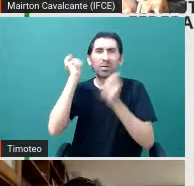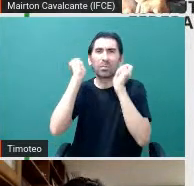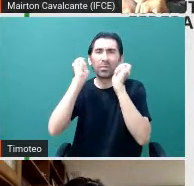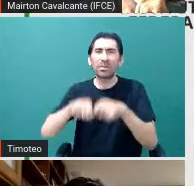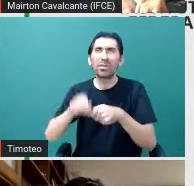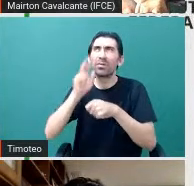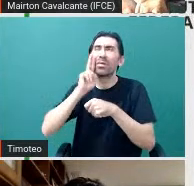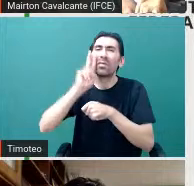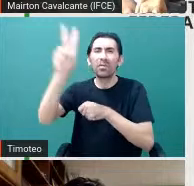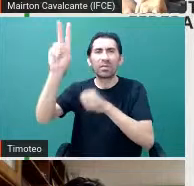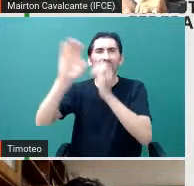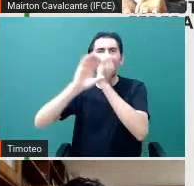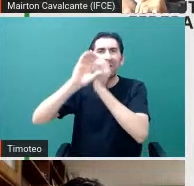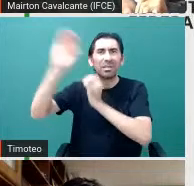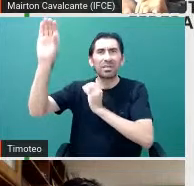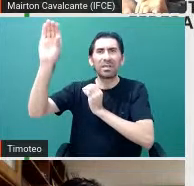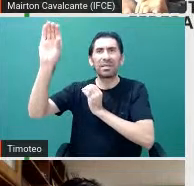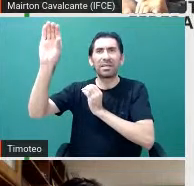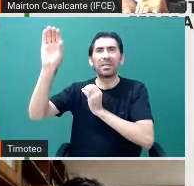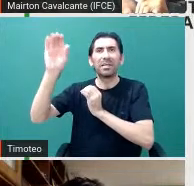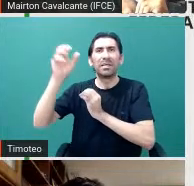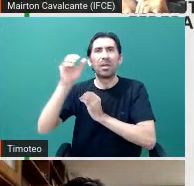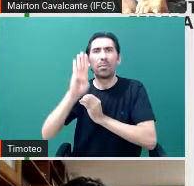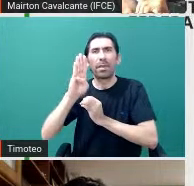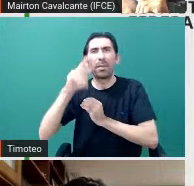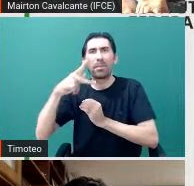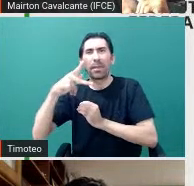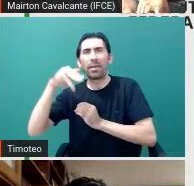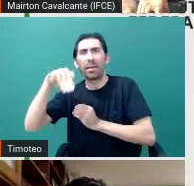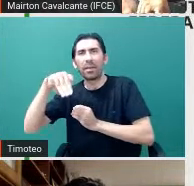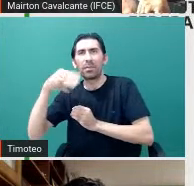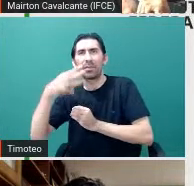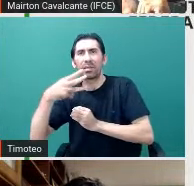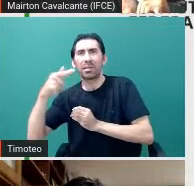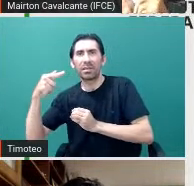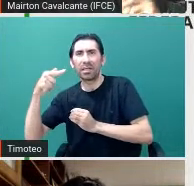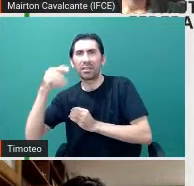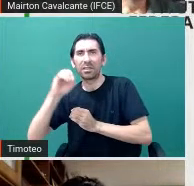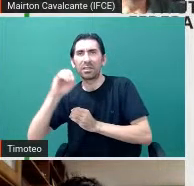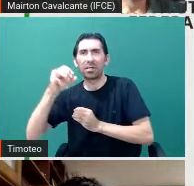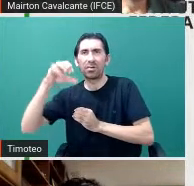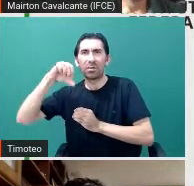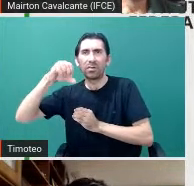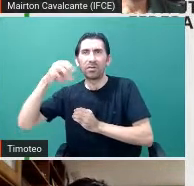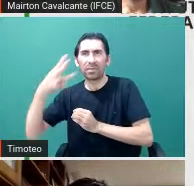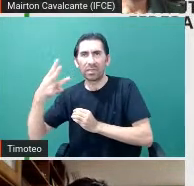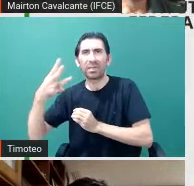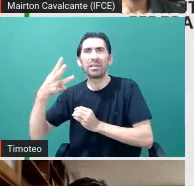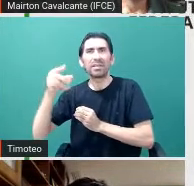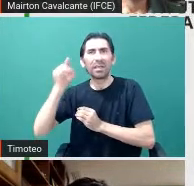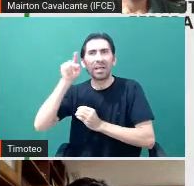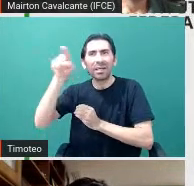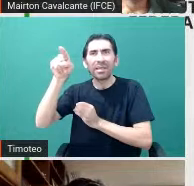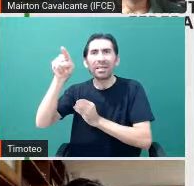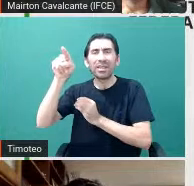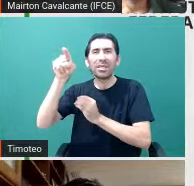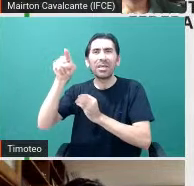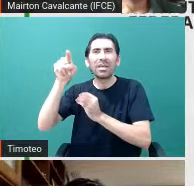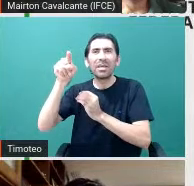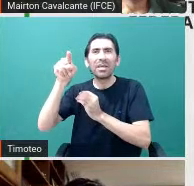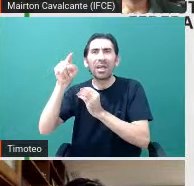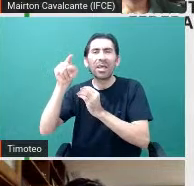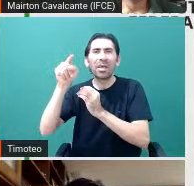BPM 37-093, é o nome da estrela, mas é uma estrela que é um diamante do tamanho da Terra.